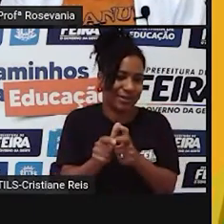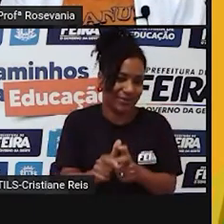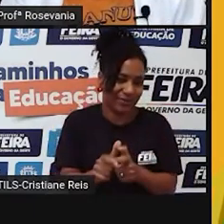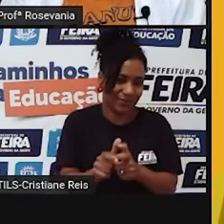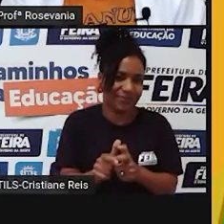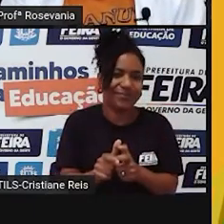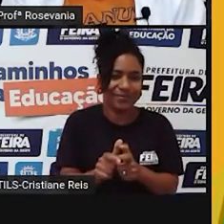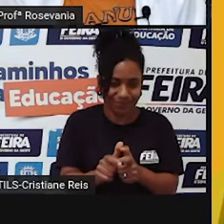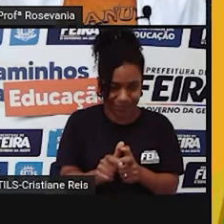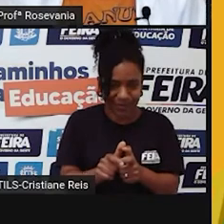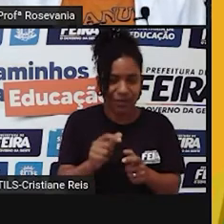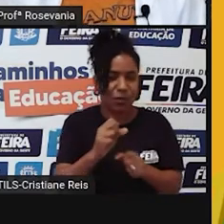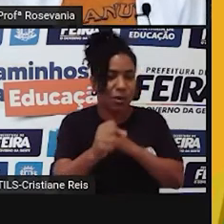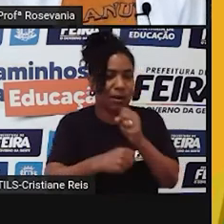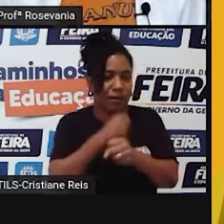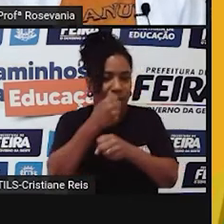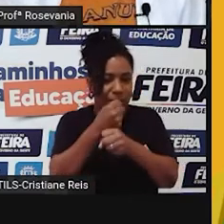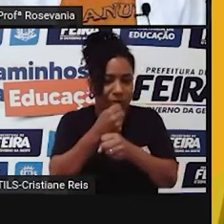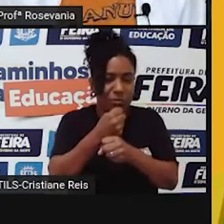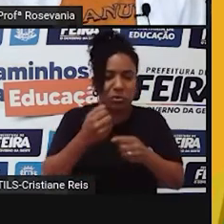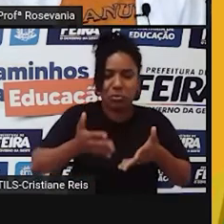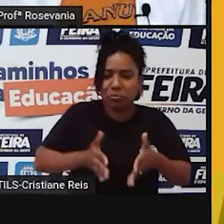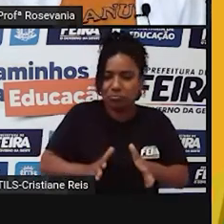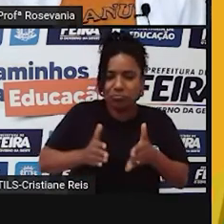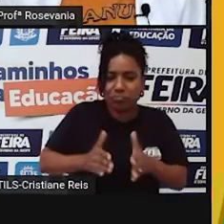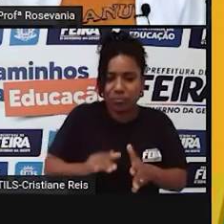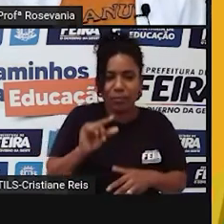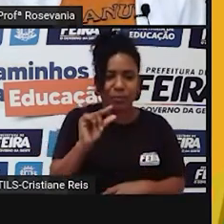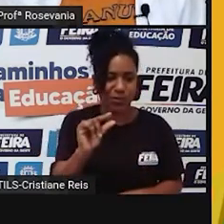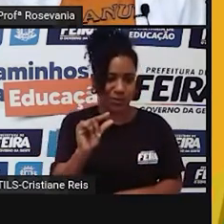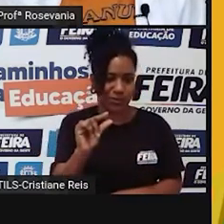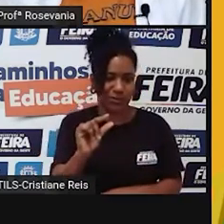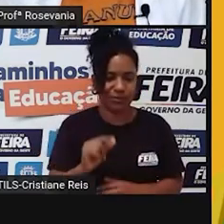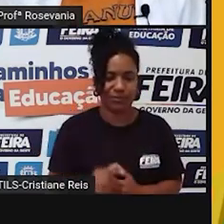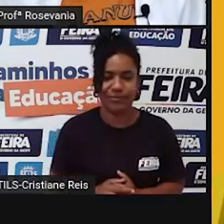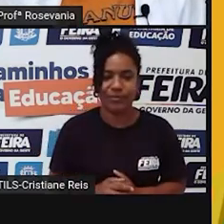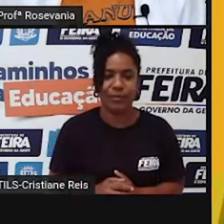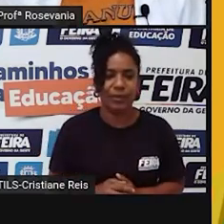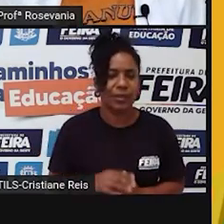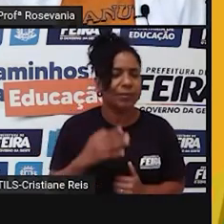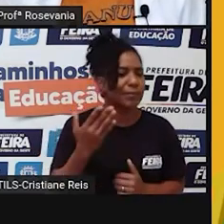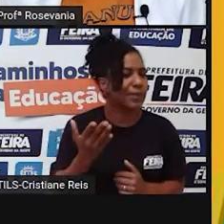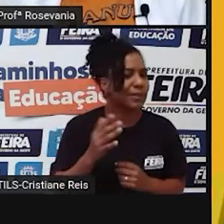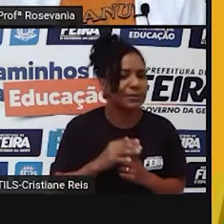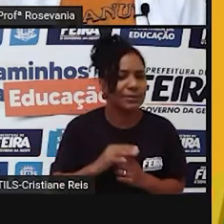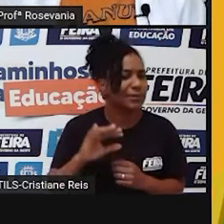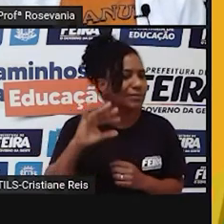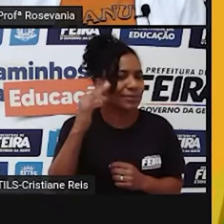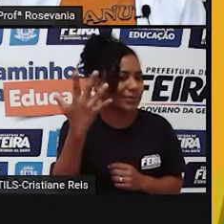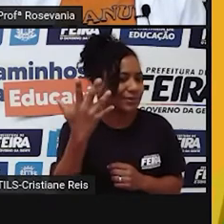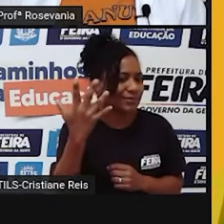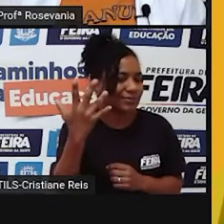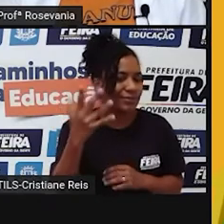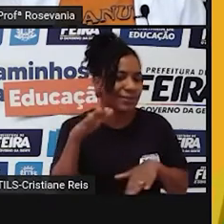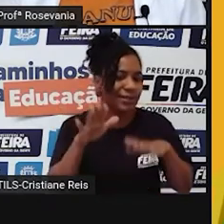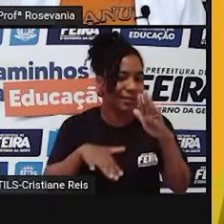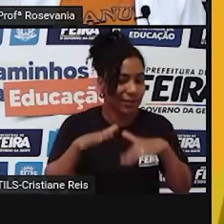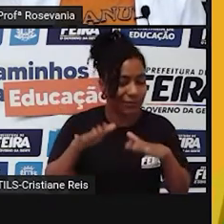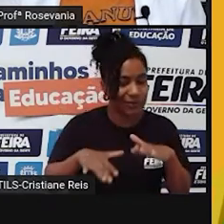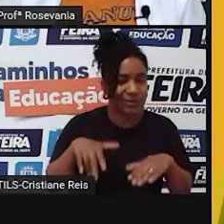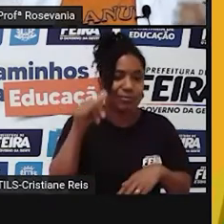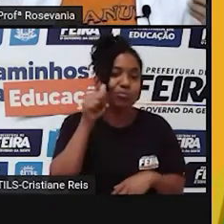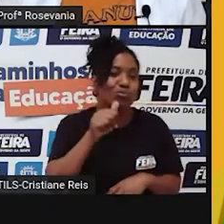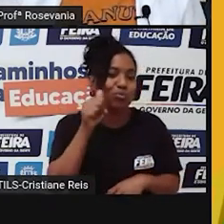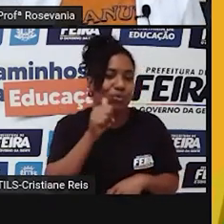determinado ano, né? Então, o que que pode ter representado aqui? A mulher começou a entrar no